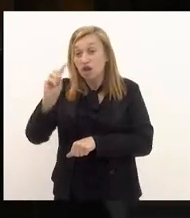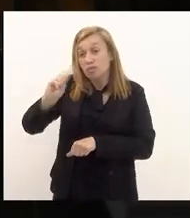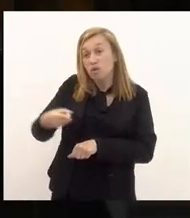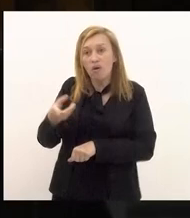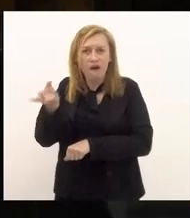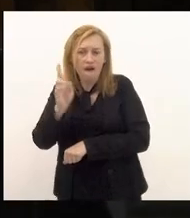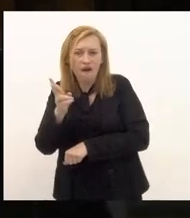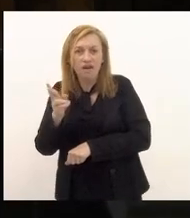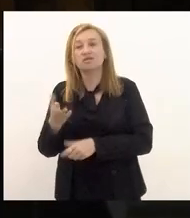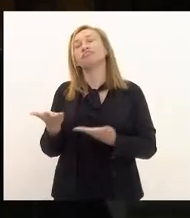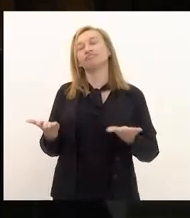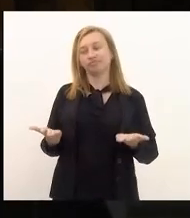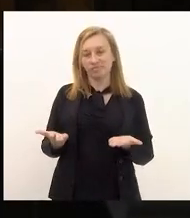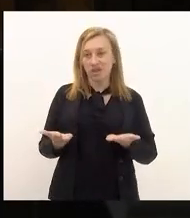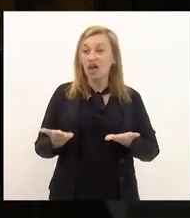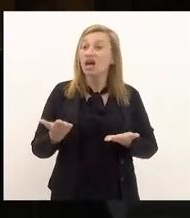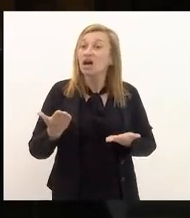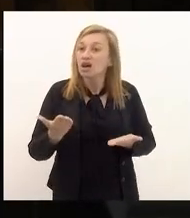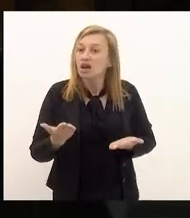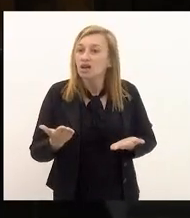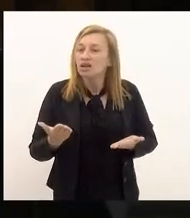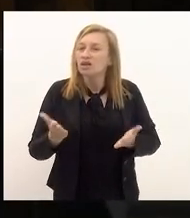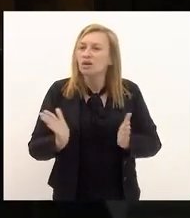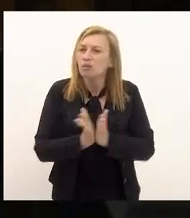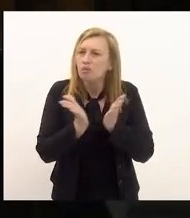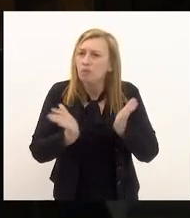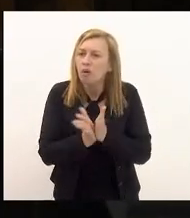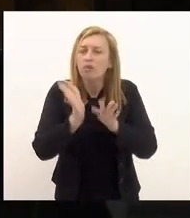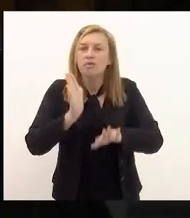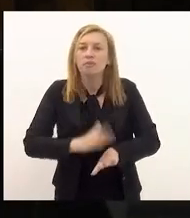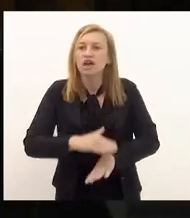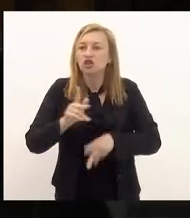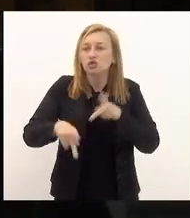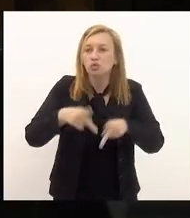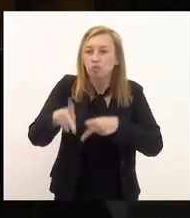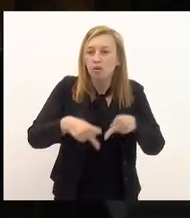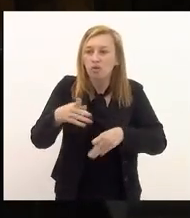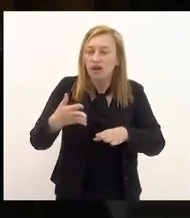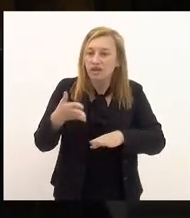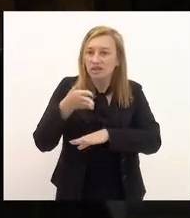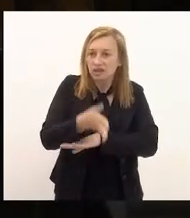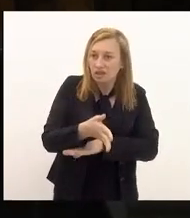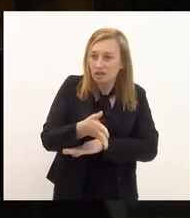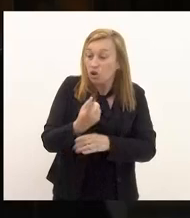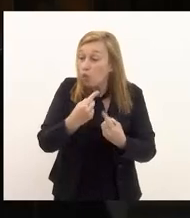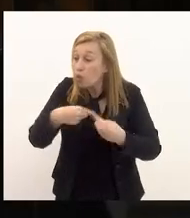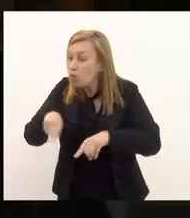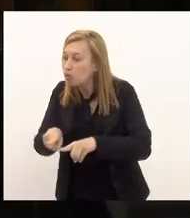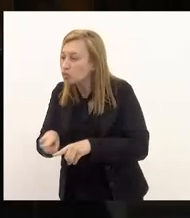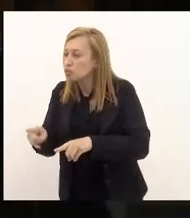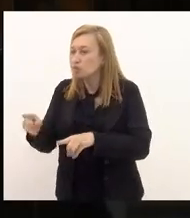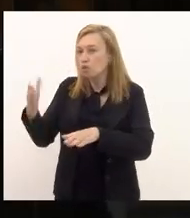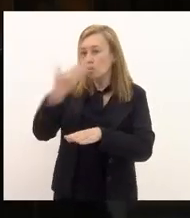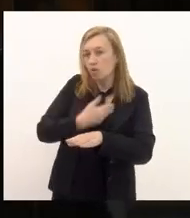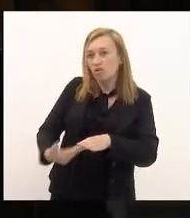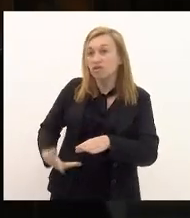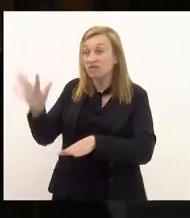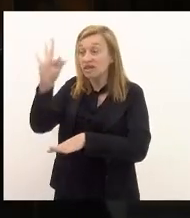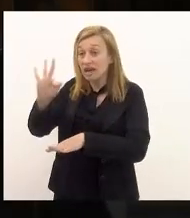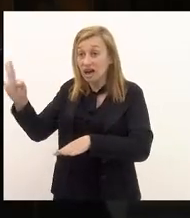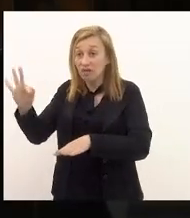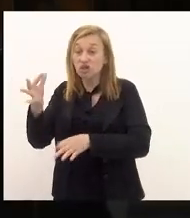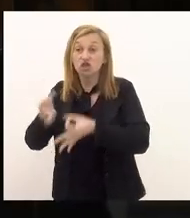alguém na parcela mais pobre da população ao ingressar contra o governo federal na justiça